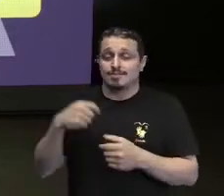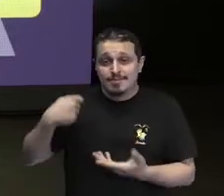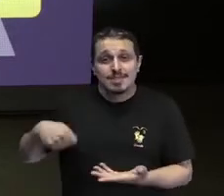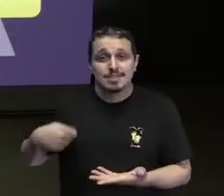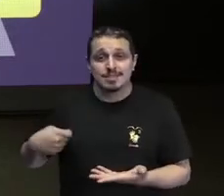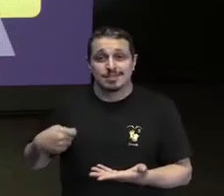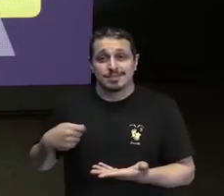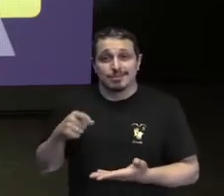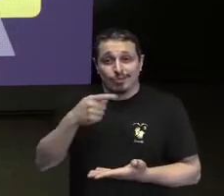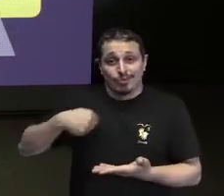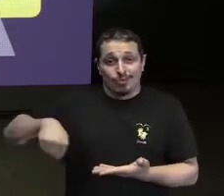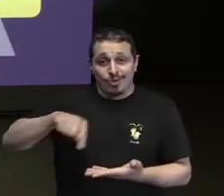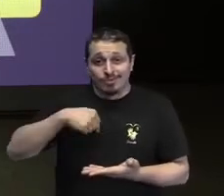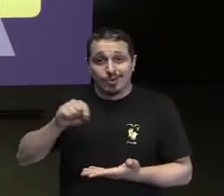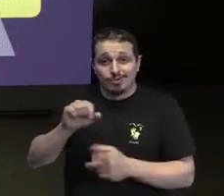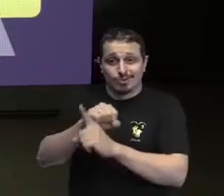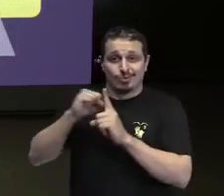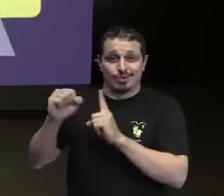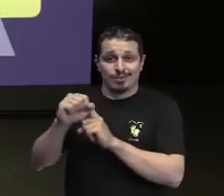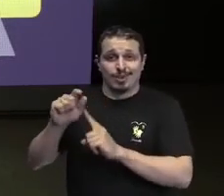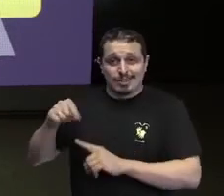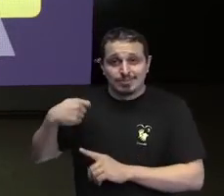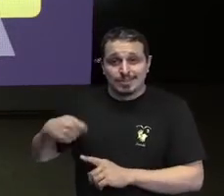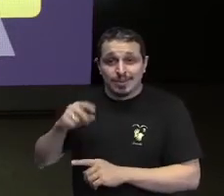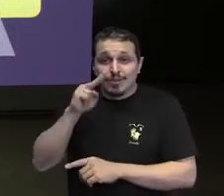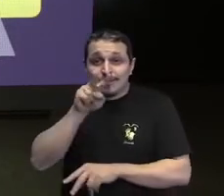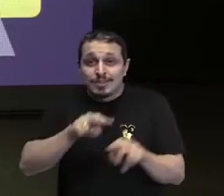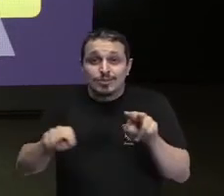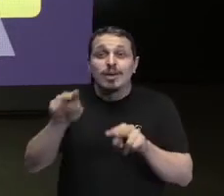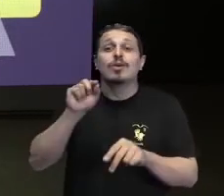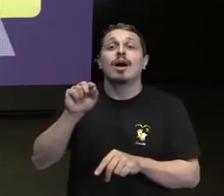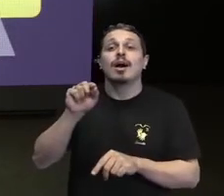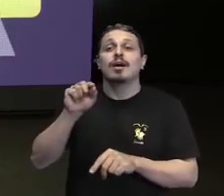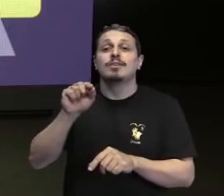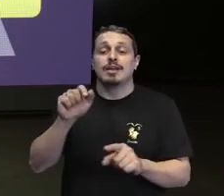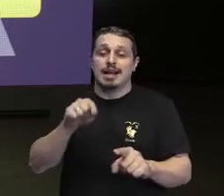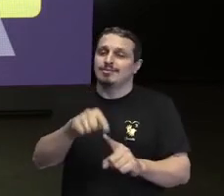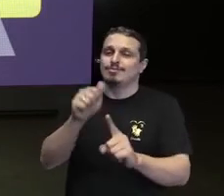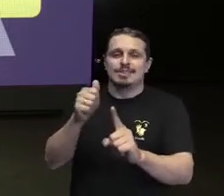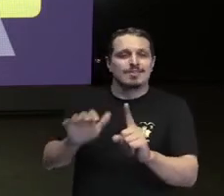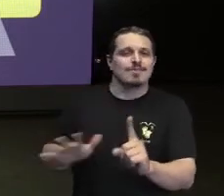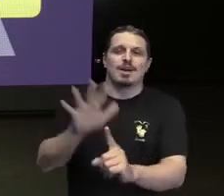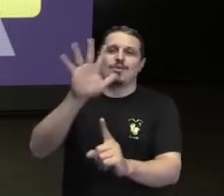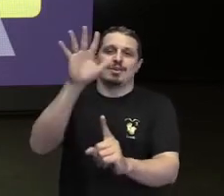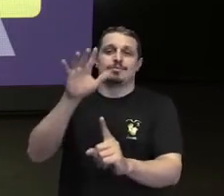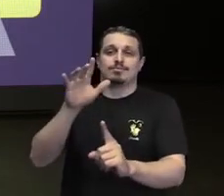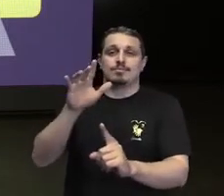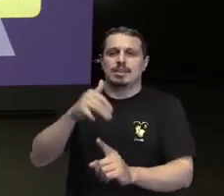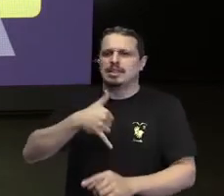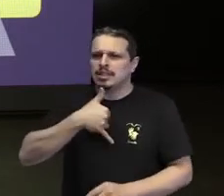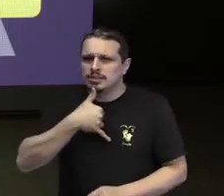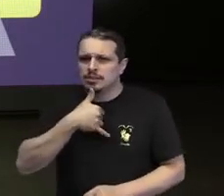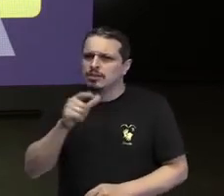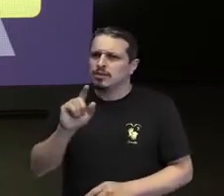devia enxergar esse tipo de valor na inclusão. Infelizmente, não é isso que acontece.